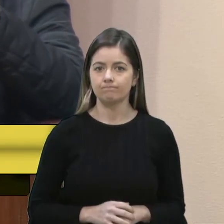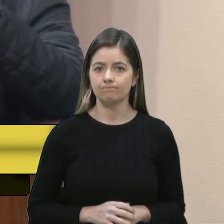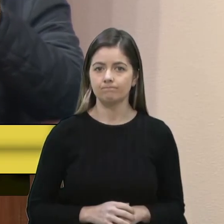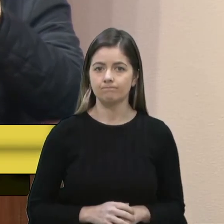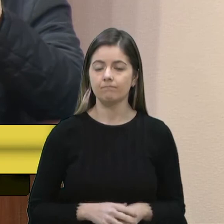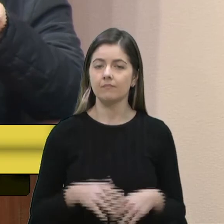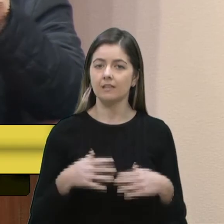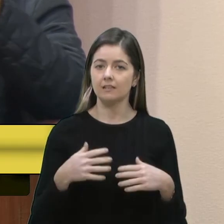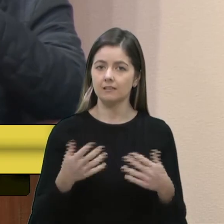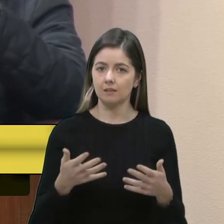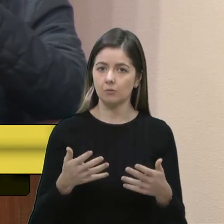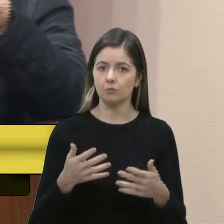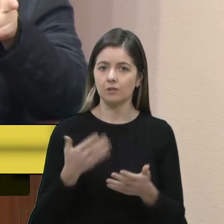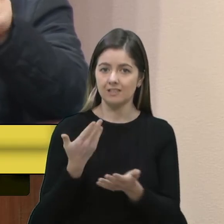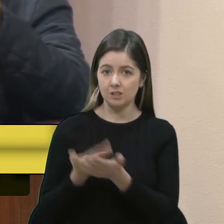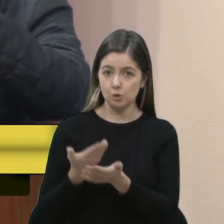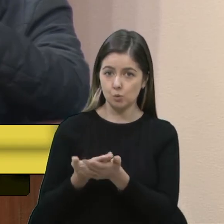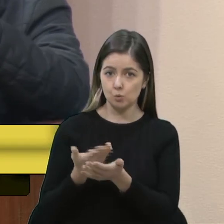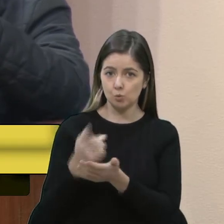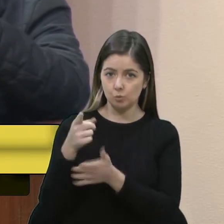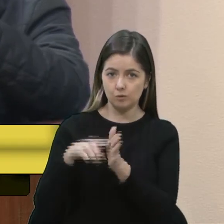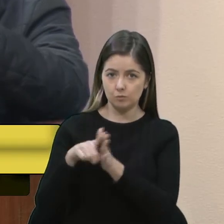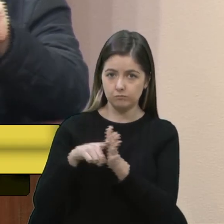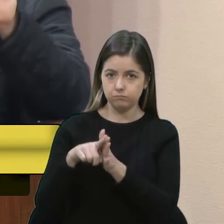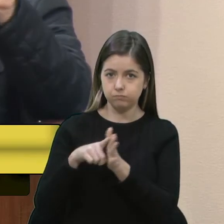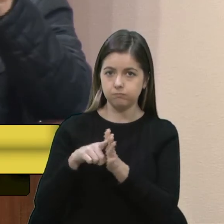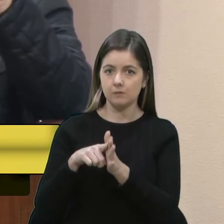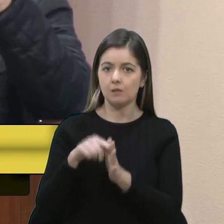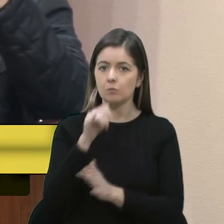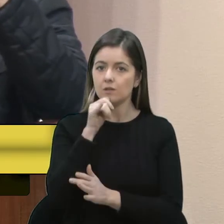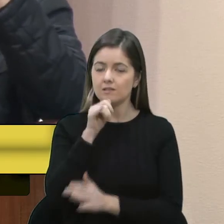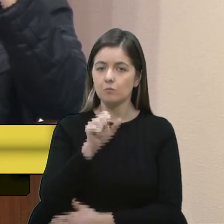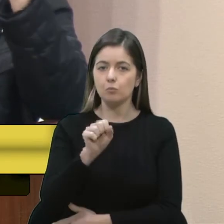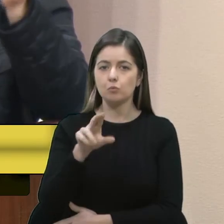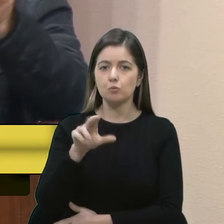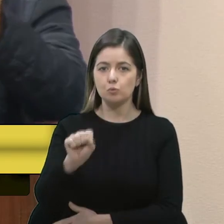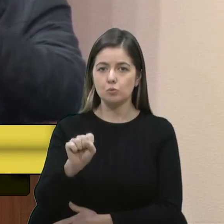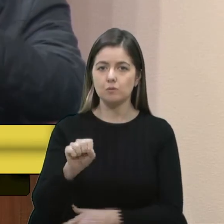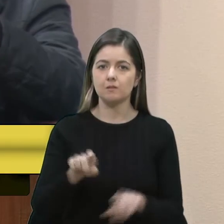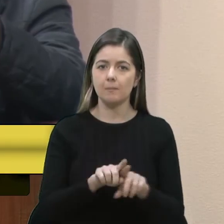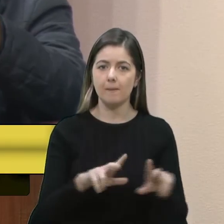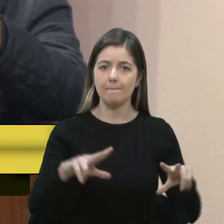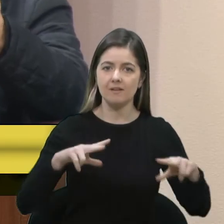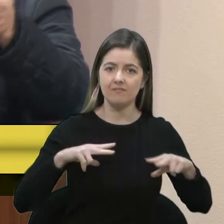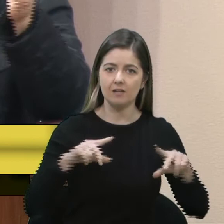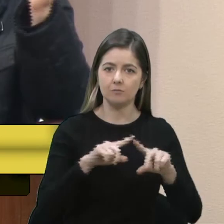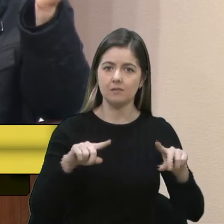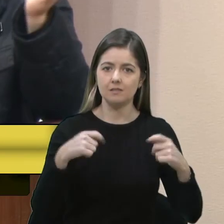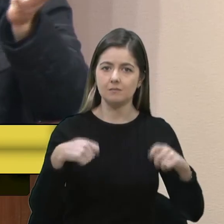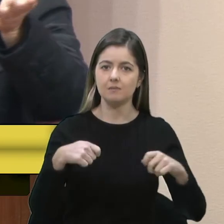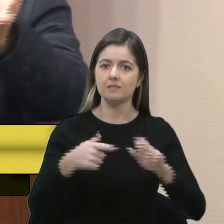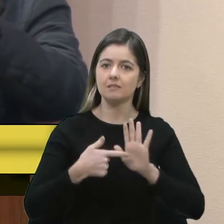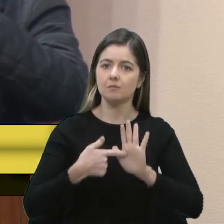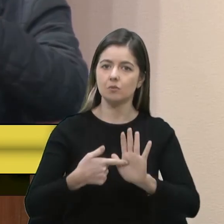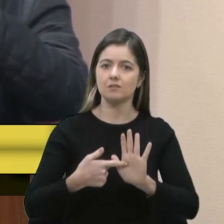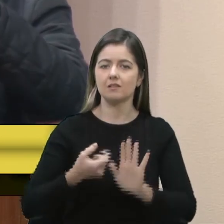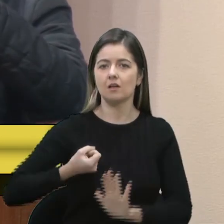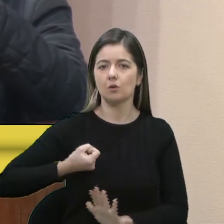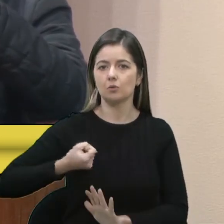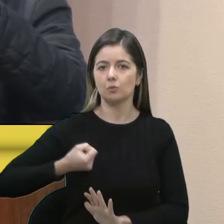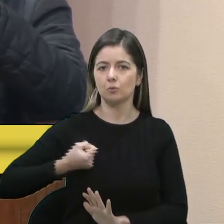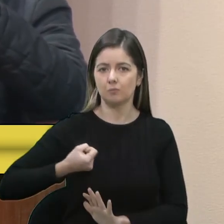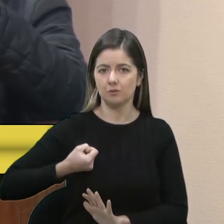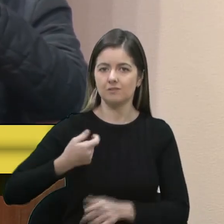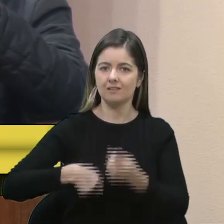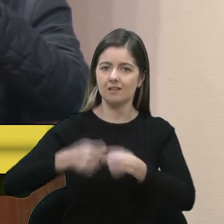No mesmo estudo que o senhor trouxer da questão do SUS, o privado, que o senhor dê só uma analisada e traga os números também, nos últimos anos, a diminuição de